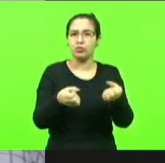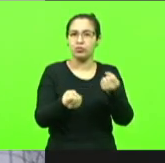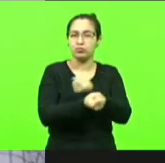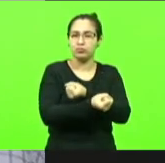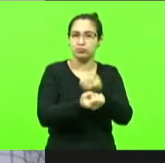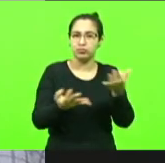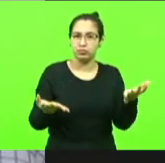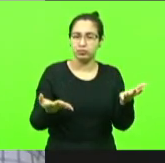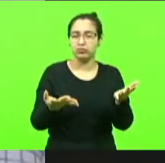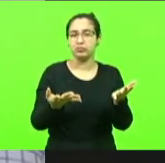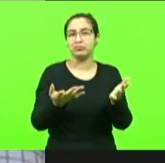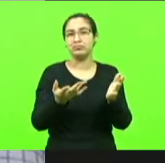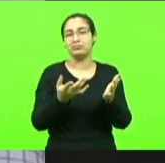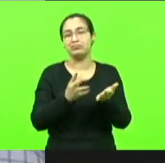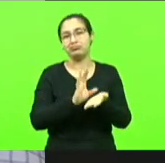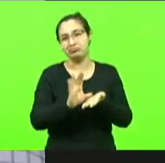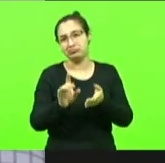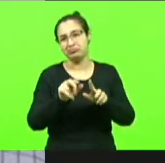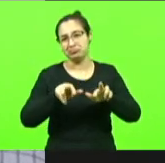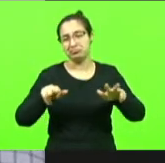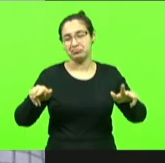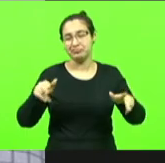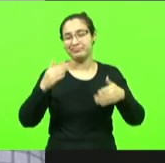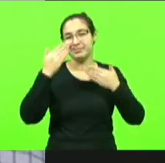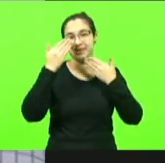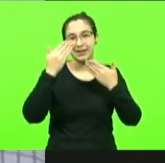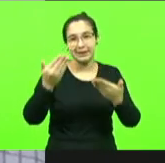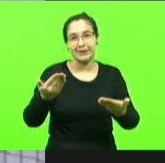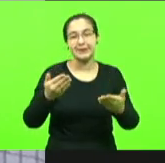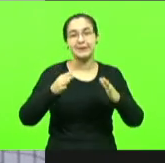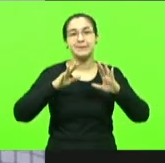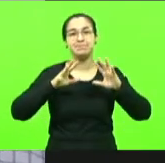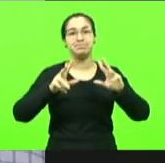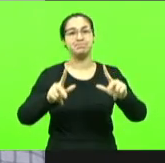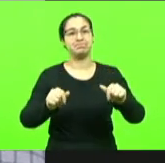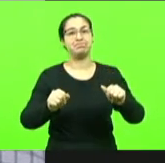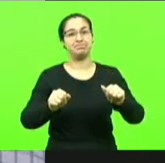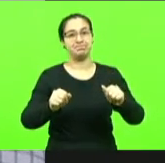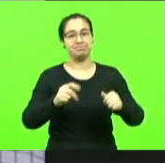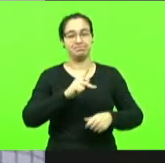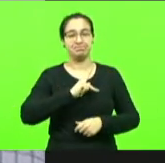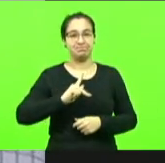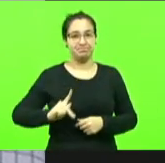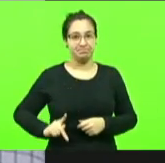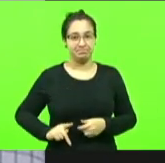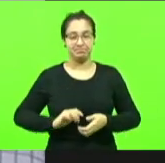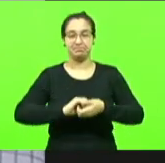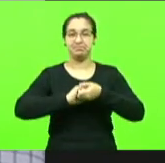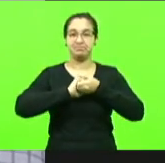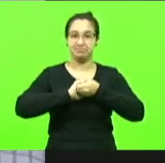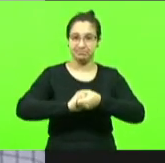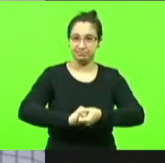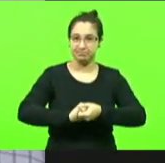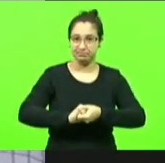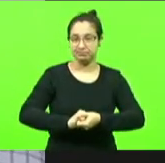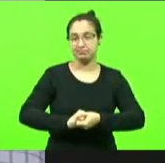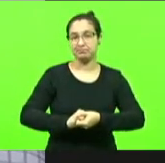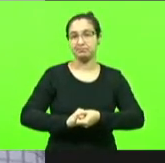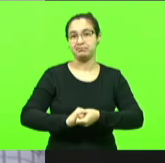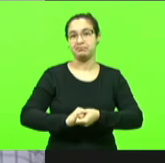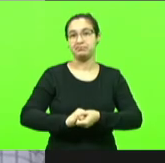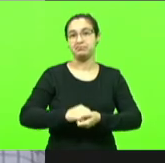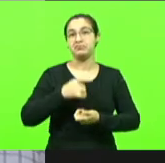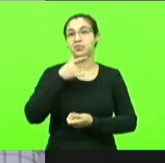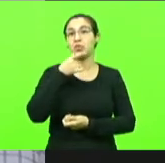recursos então eu quero agradecer a todos a lhe agradecer presidente lhe cumprimentar pelas palavras de ontem à